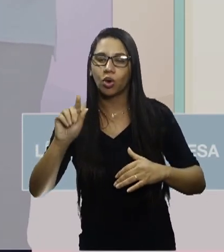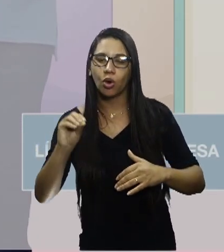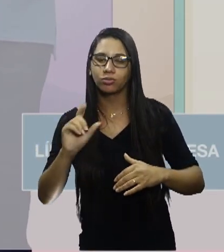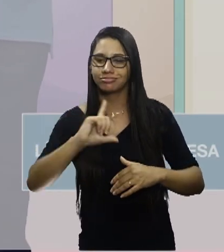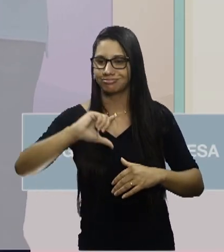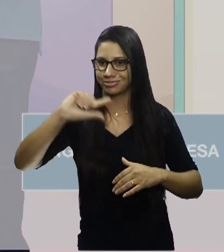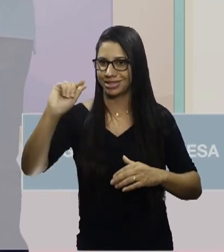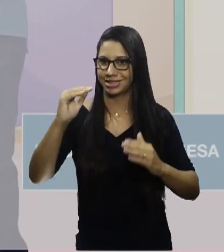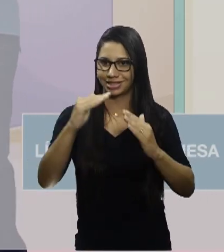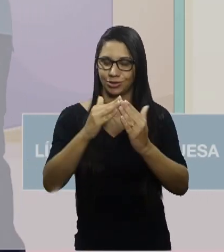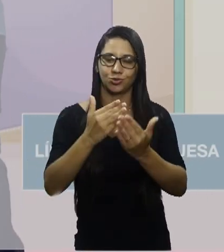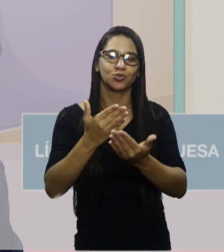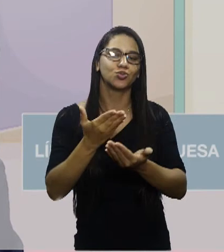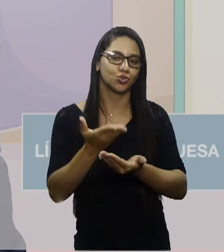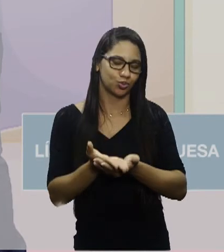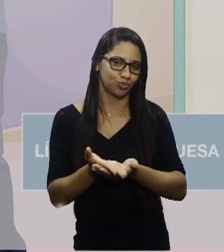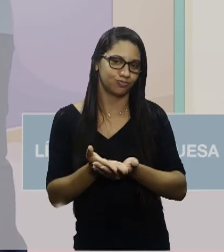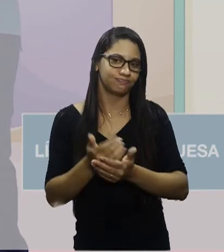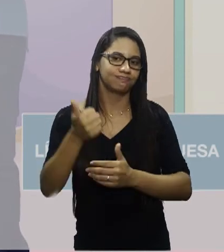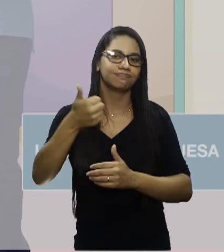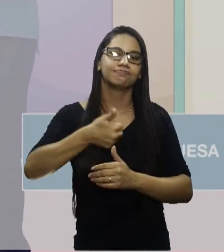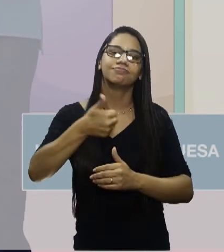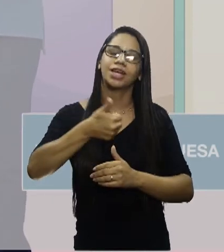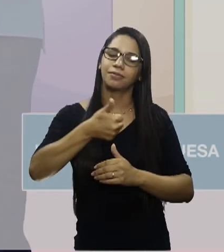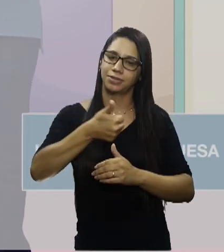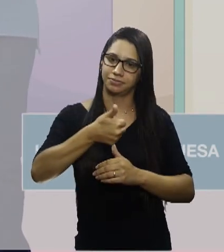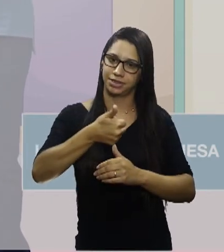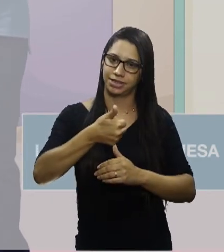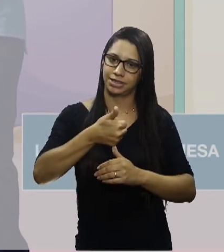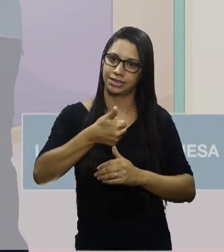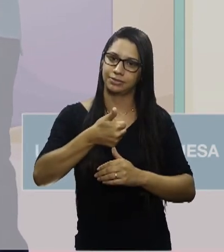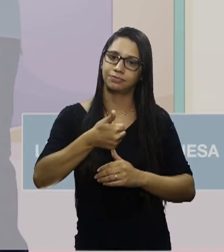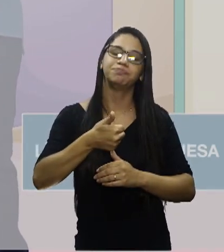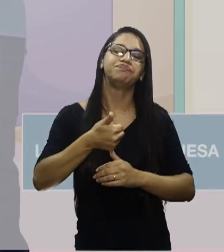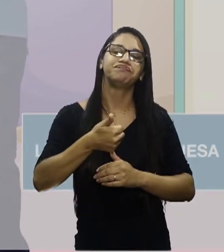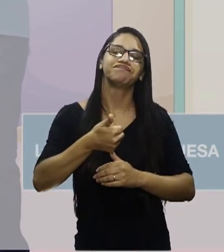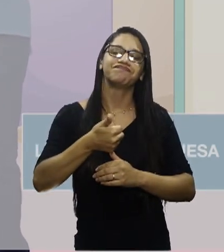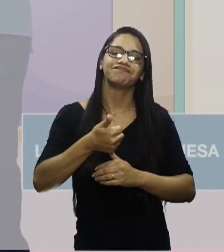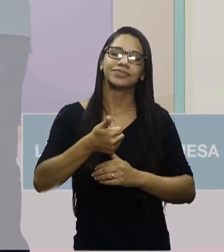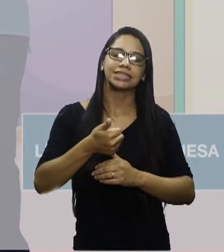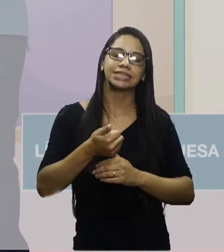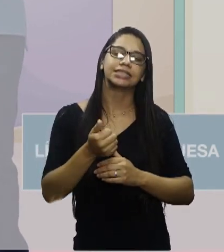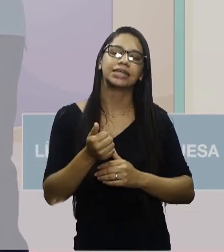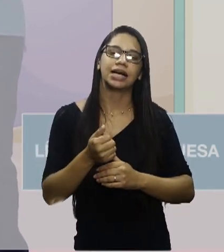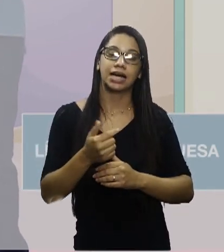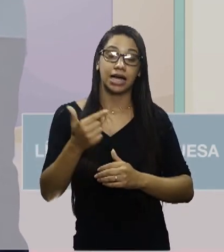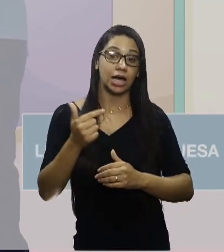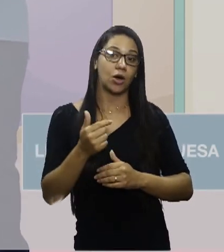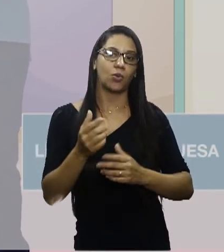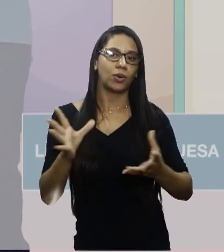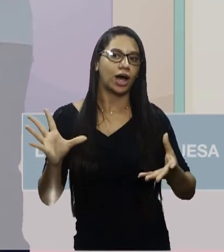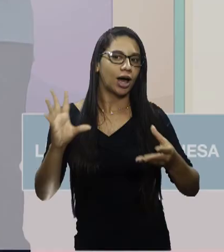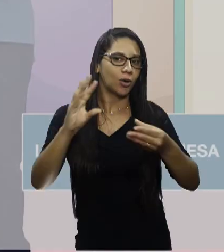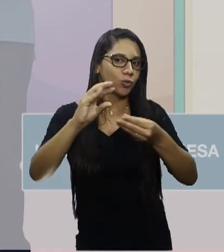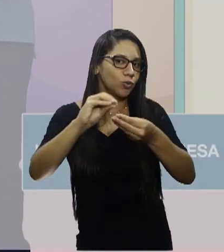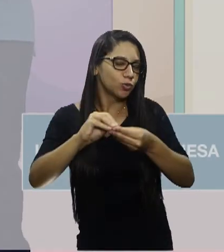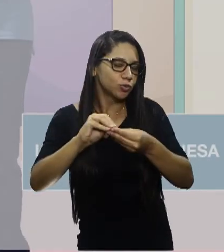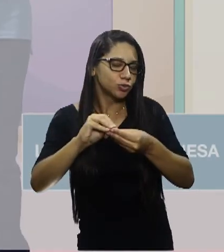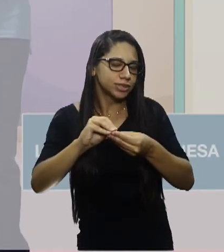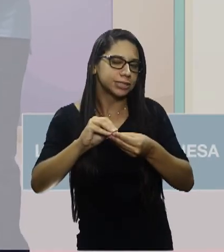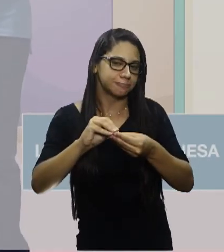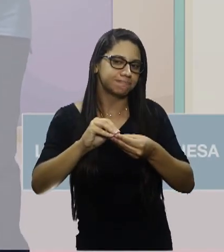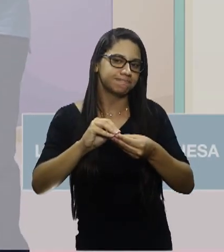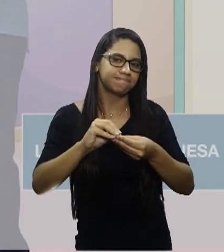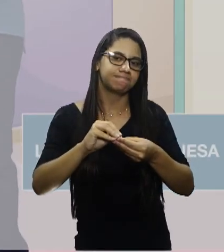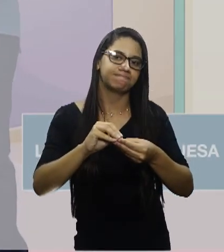do colégio. Então, a primeira oração, ela é uma premissa, e a segunda oração é a conclusão dessa premissa, ok?